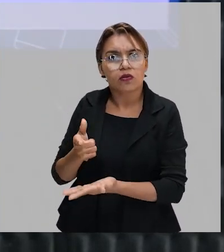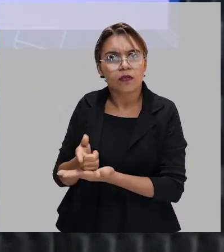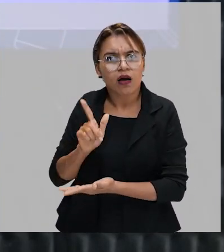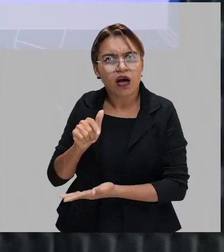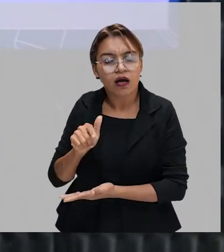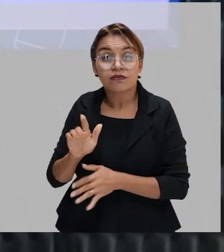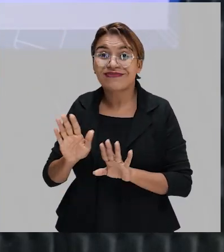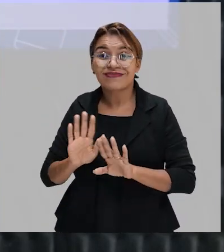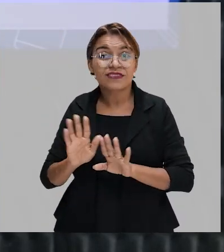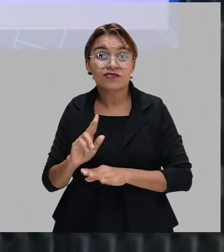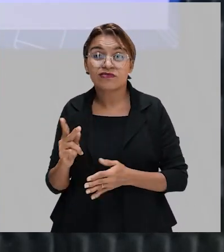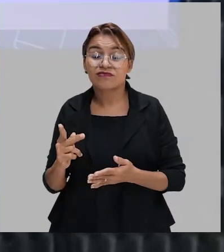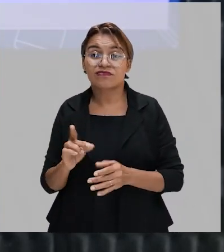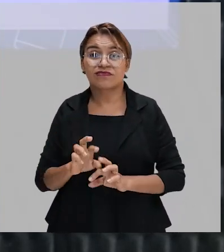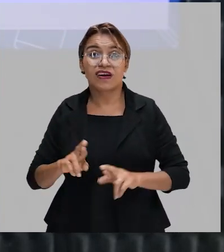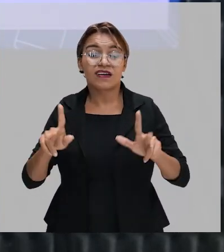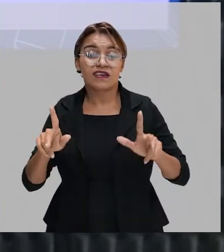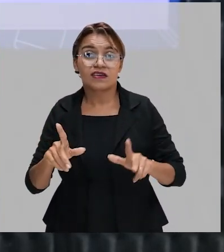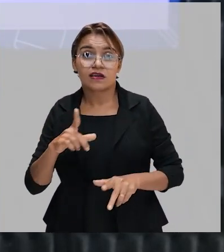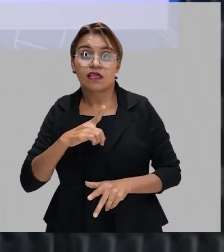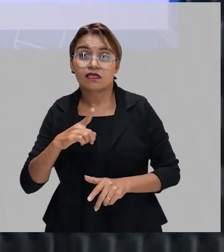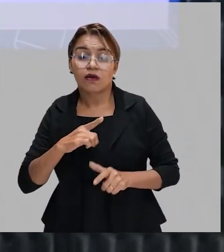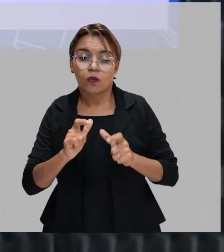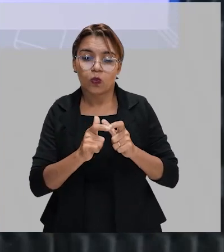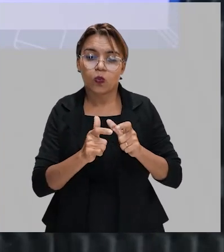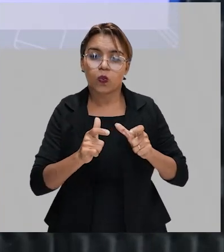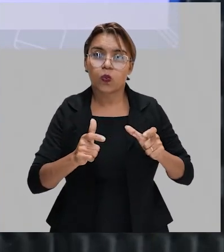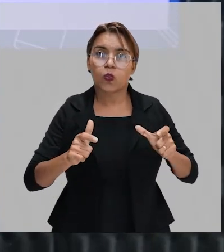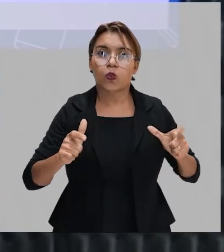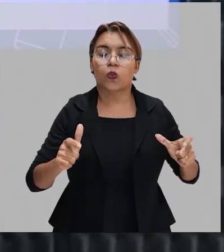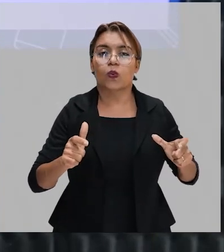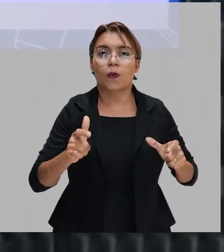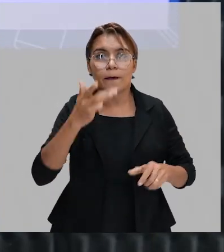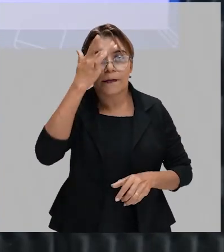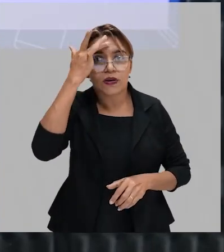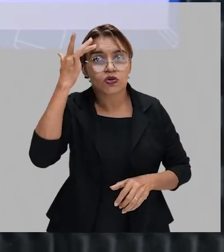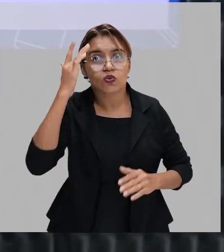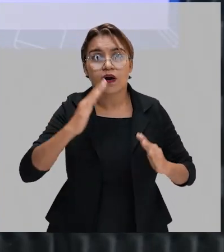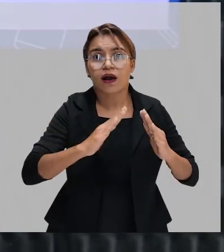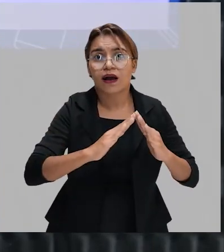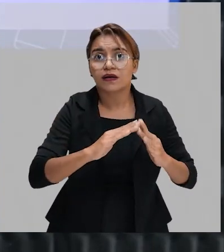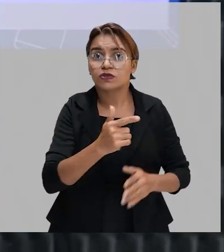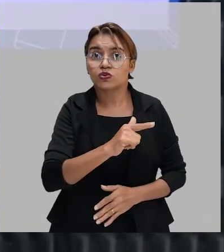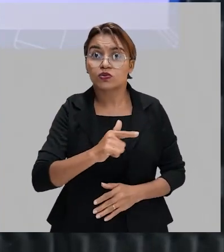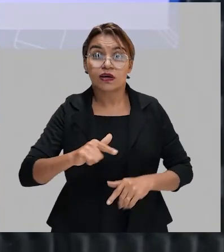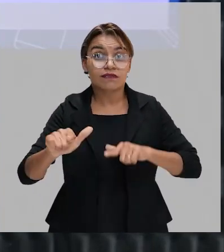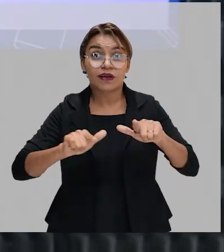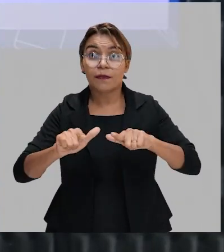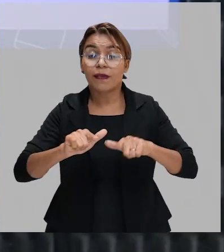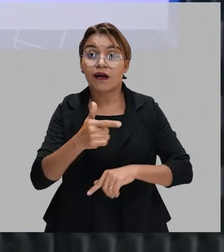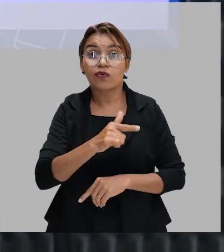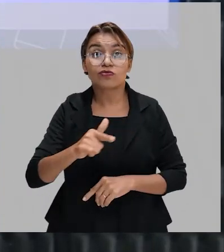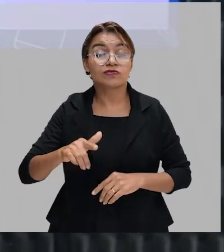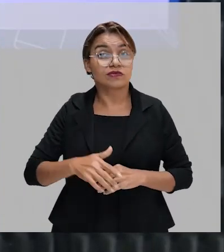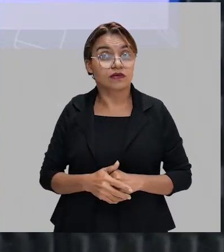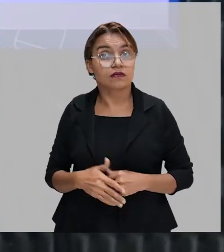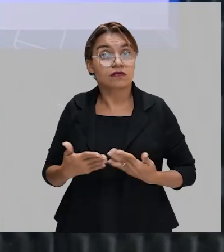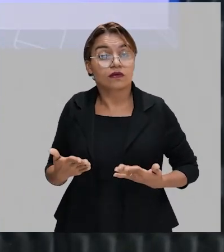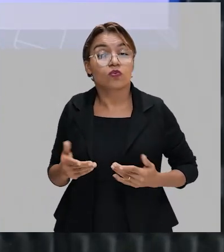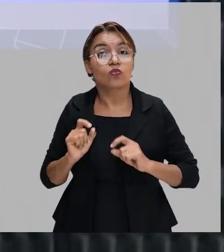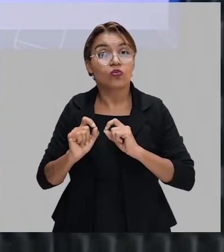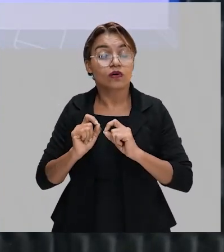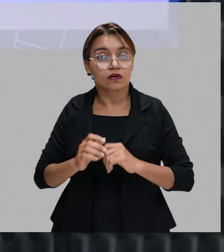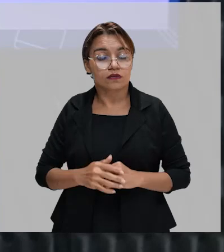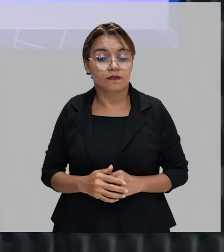grande número de pessoas sem casa, sem comida e sem trabalho. Então, trabalhar isso daí